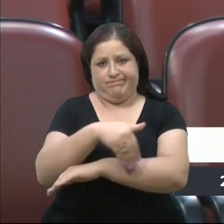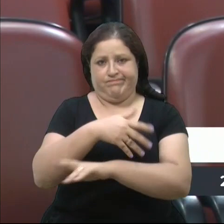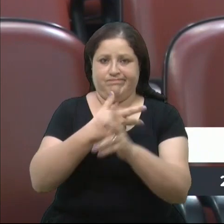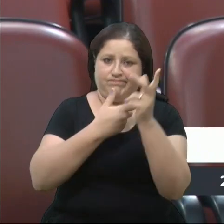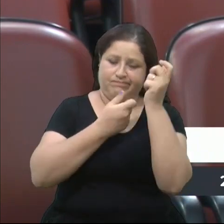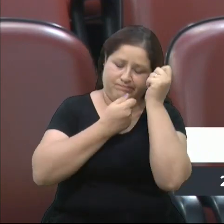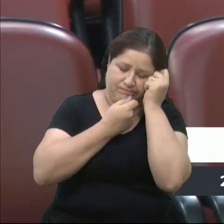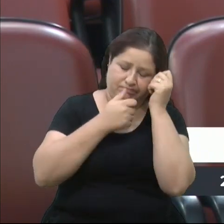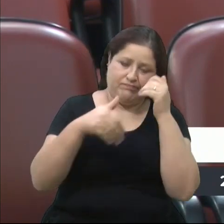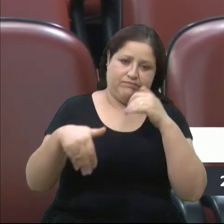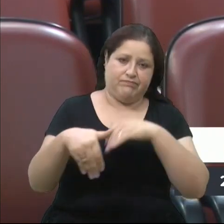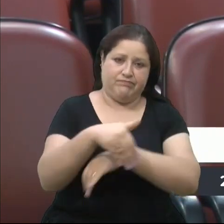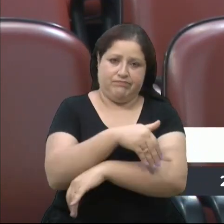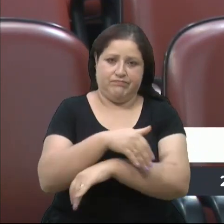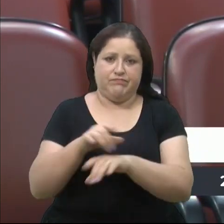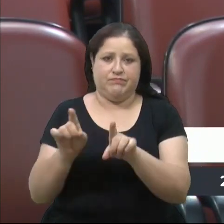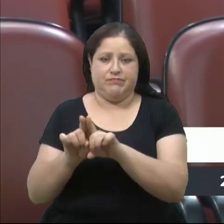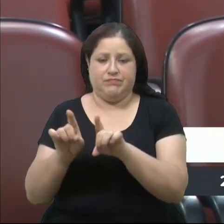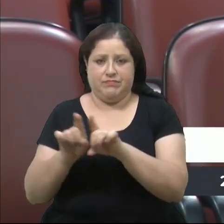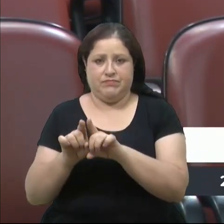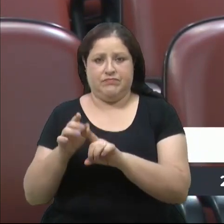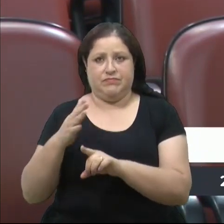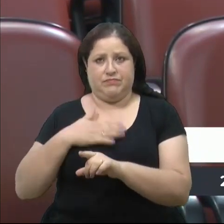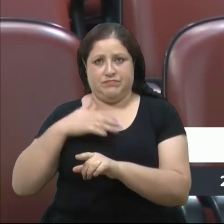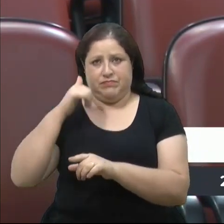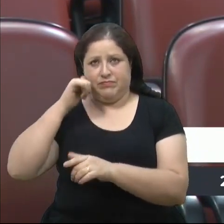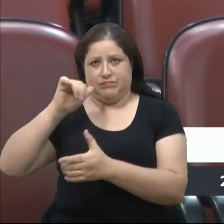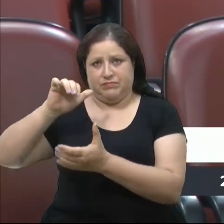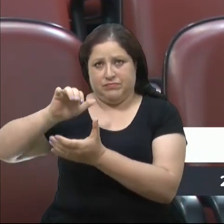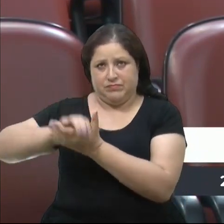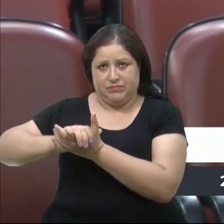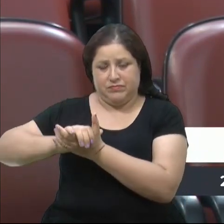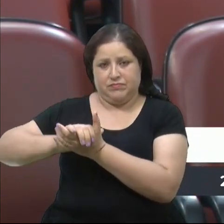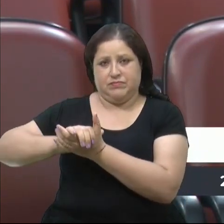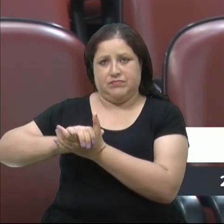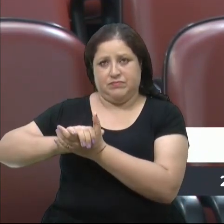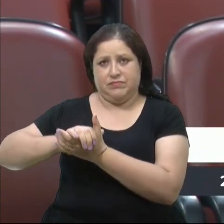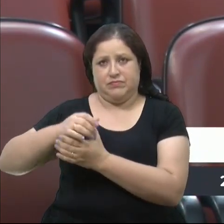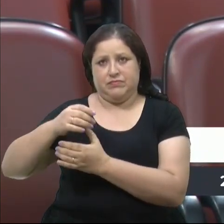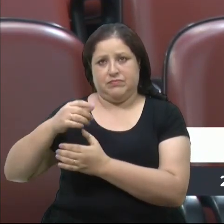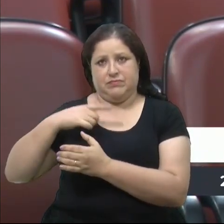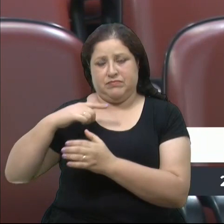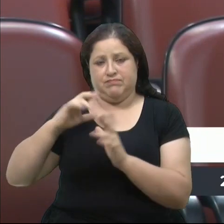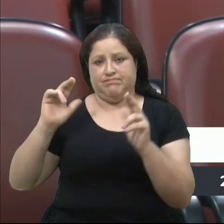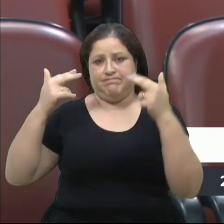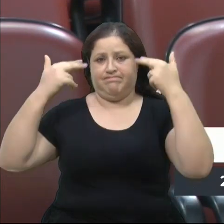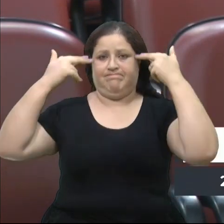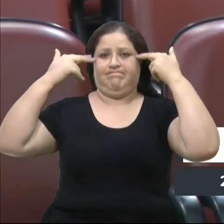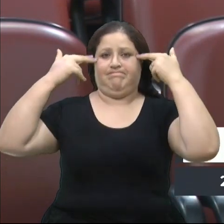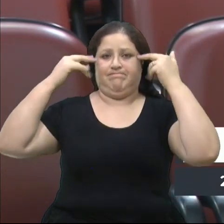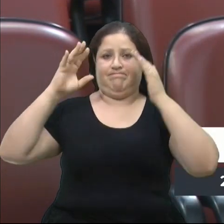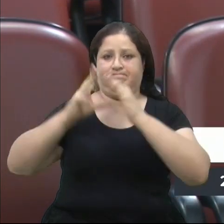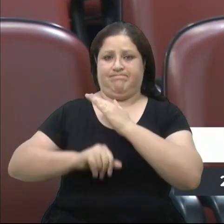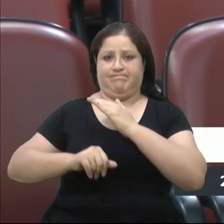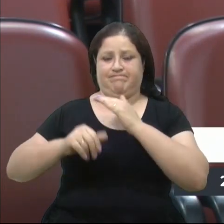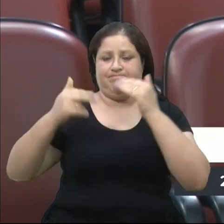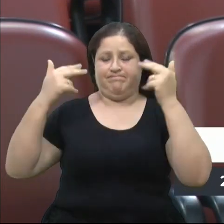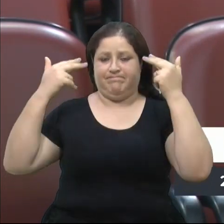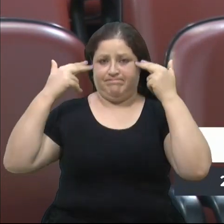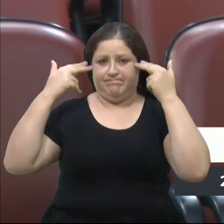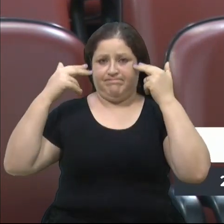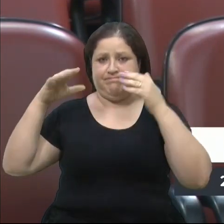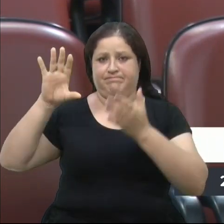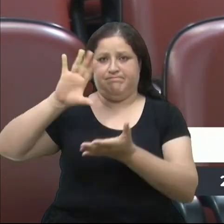de ruas, e também minha mulher, minha senhora, ela foi assaltada na na